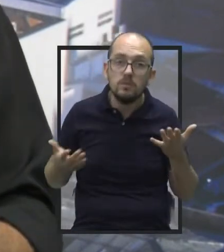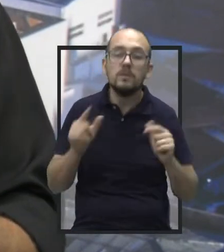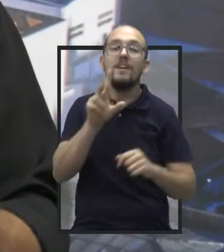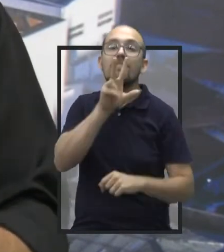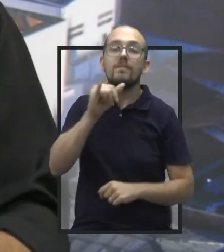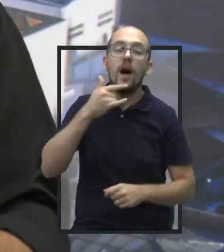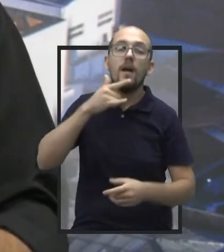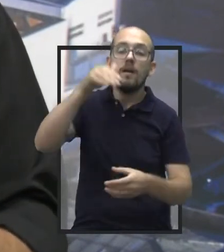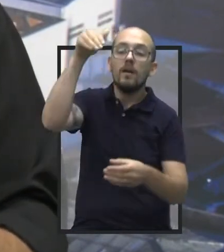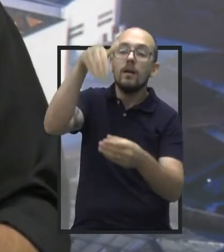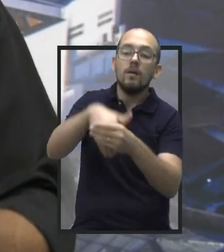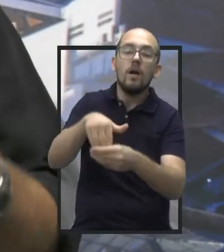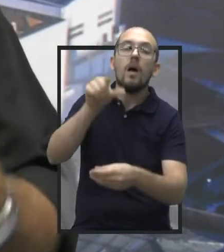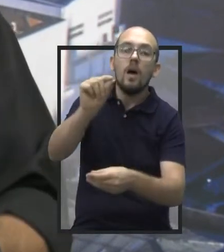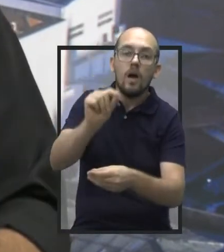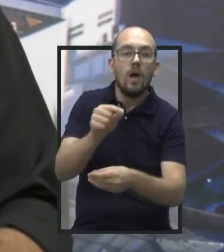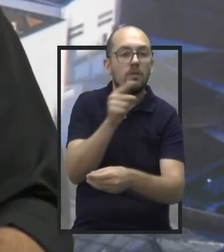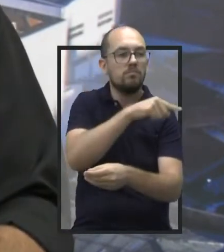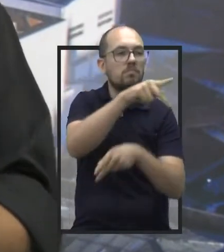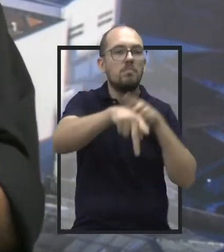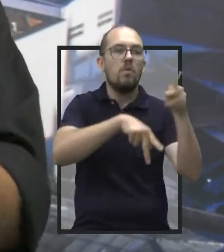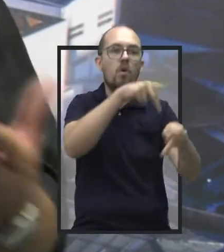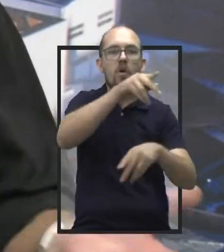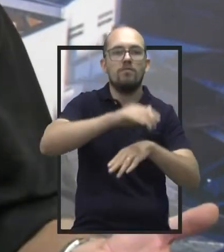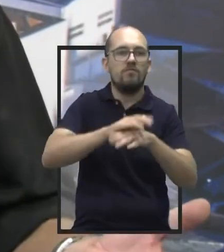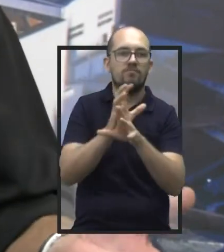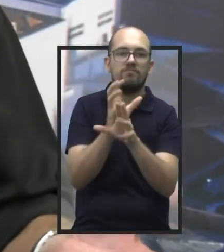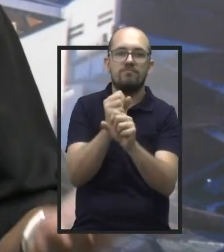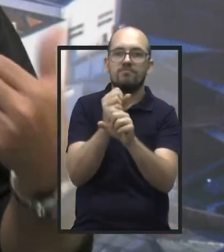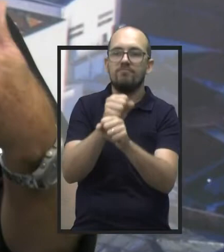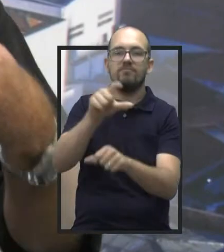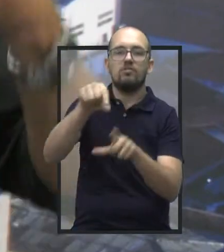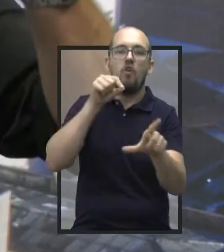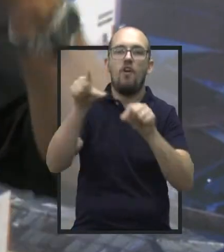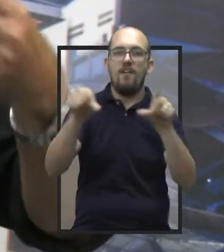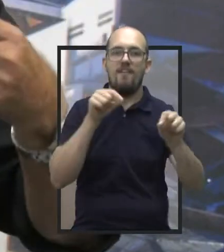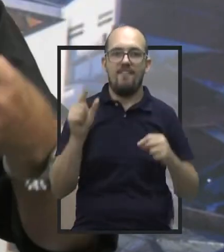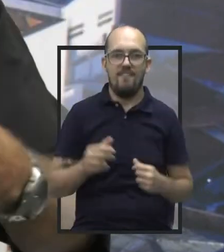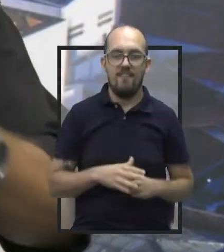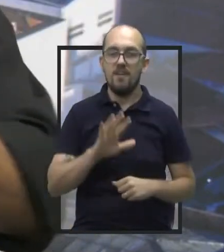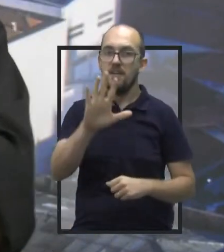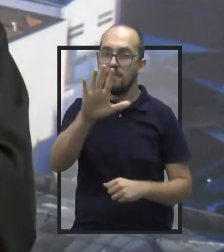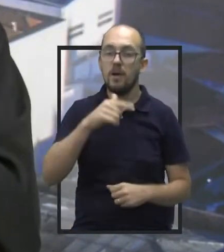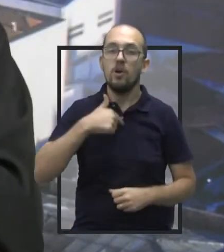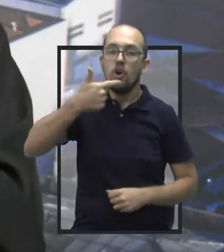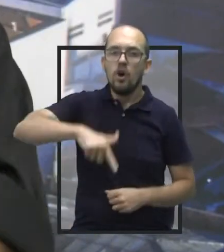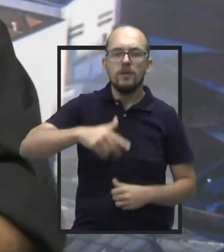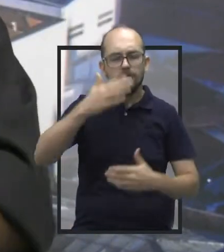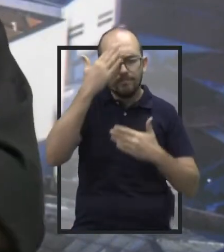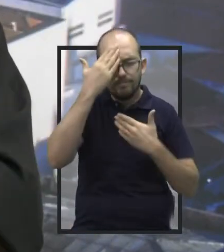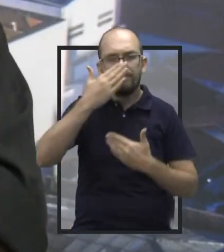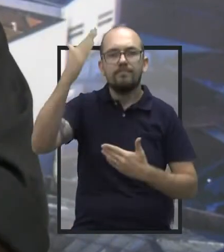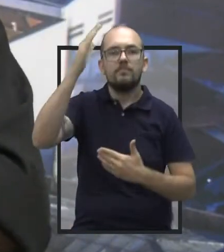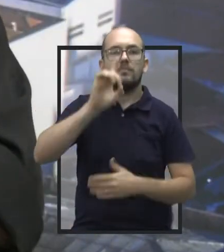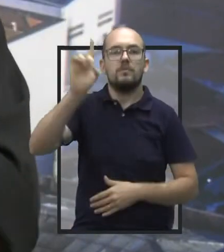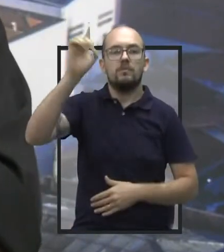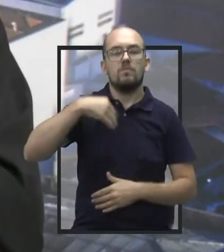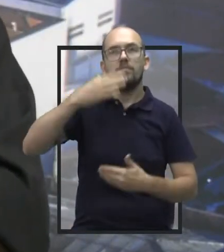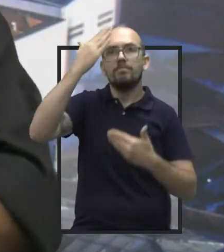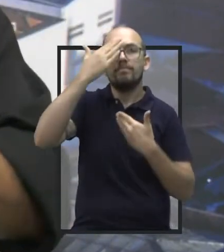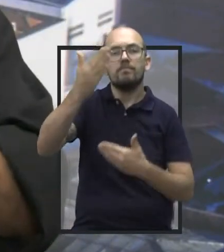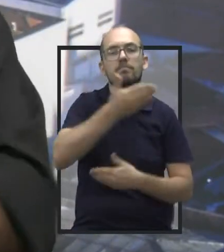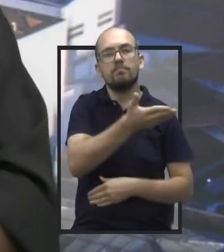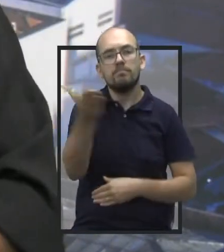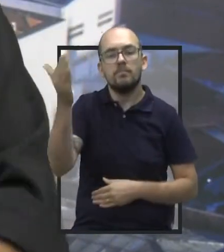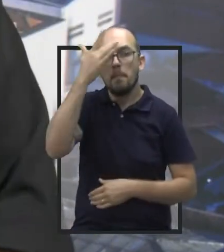dar o aval para 2021, de quem vota, é a população. Mas eu, novamente, agradeço a Deus, agradeço as